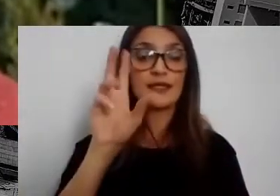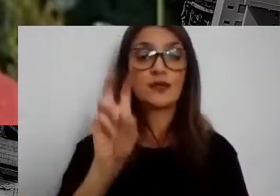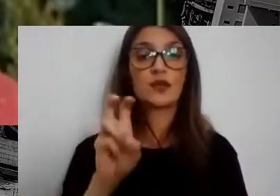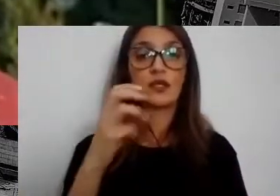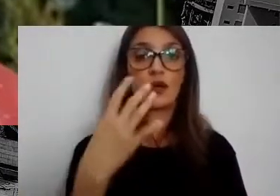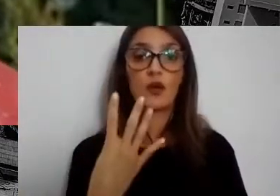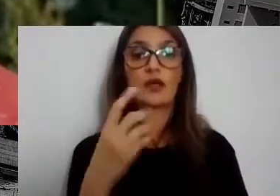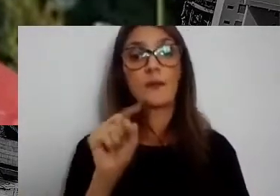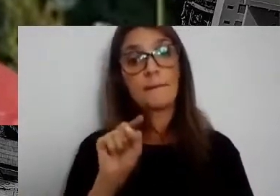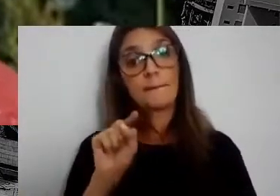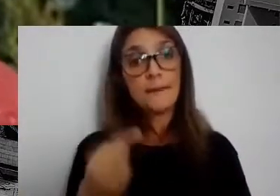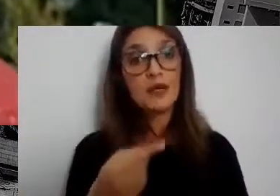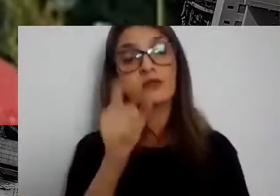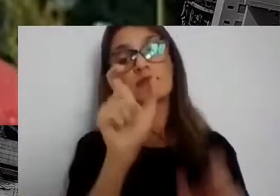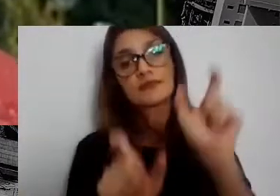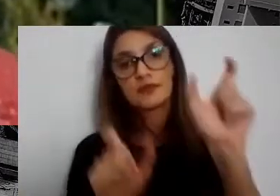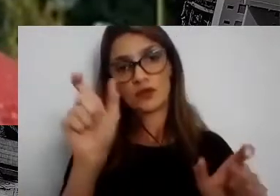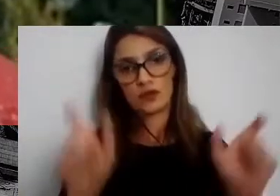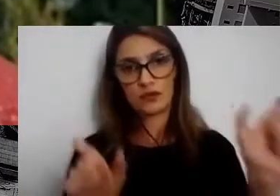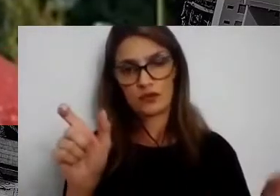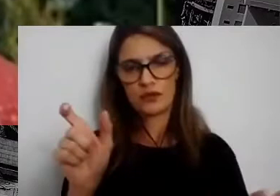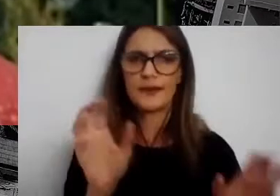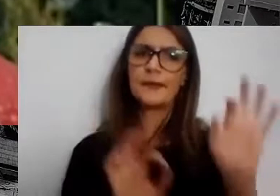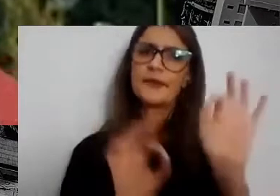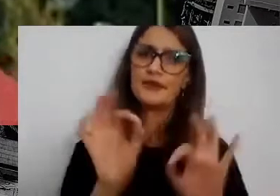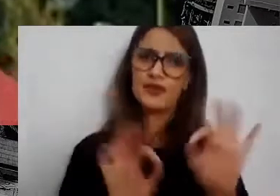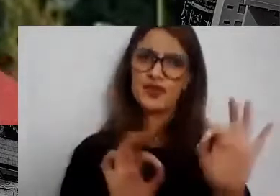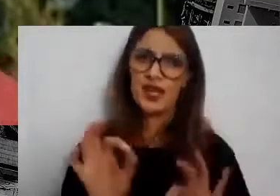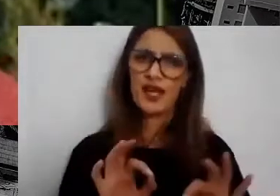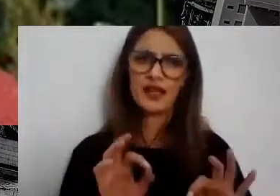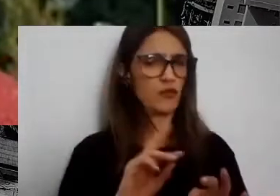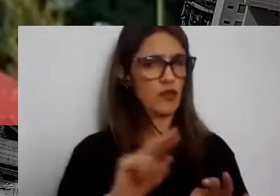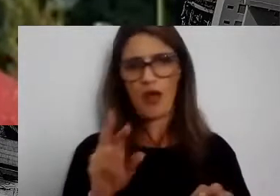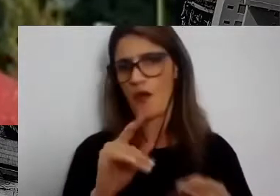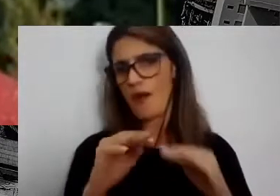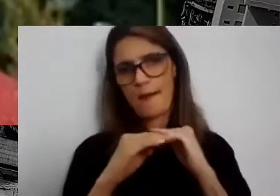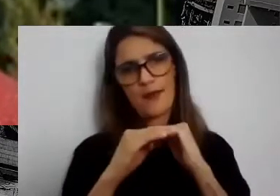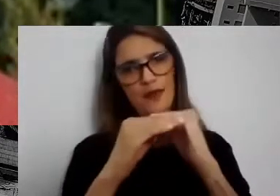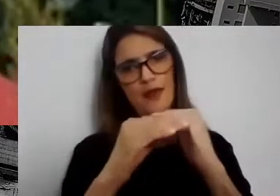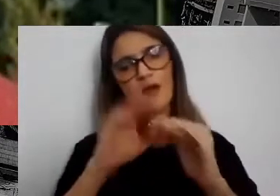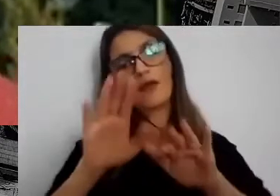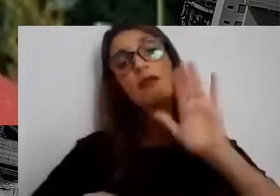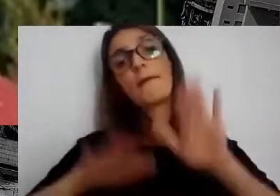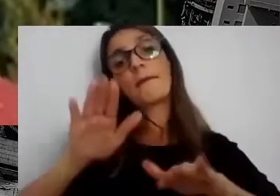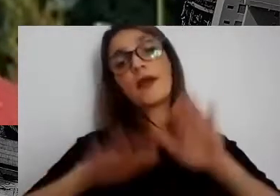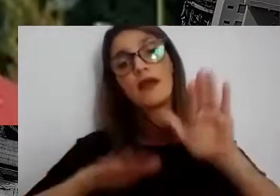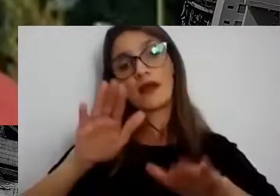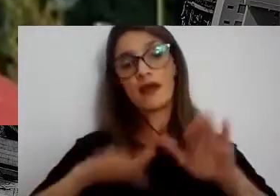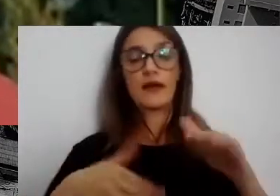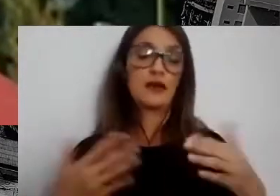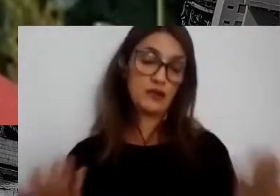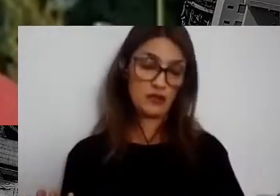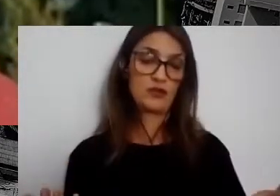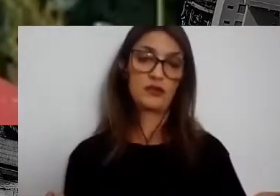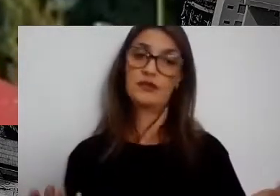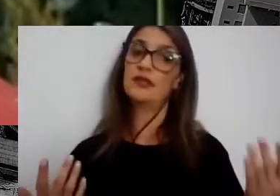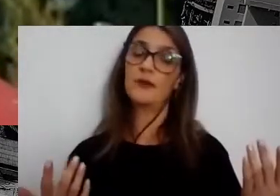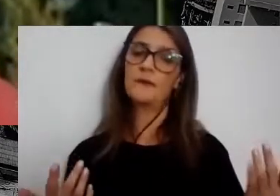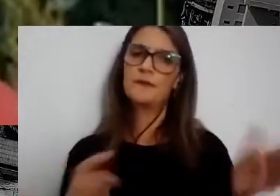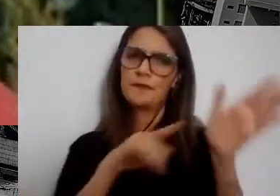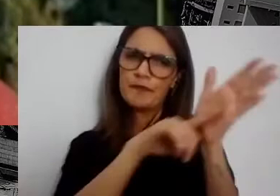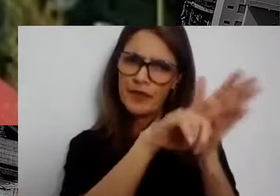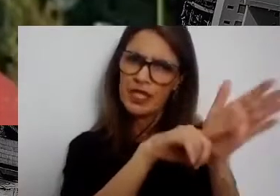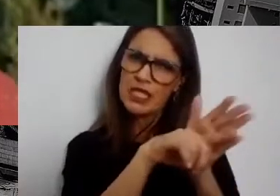pessoas. O tipo de projeto não é padronizado, ele depende das necessidades. Então, primeiro é feito o diagnóstico da